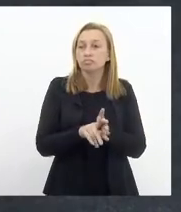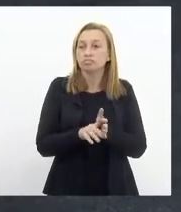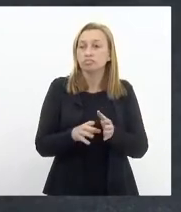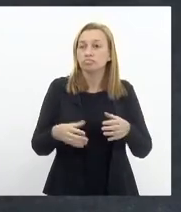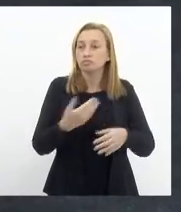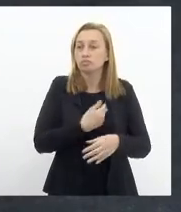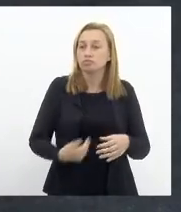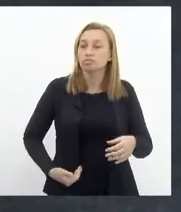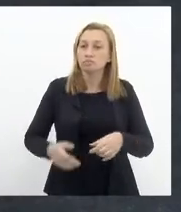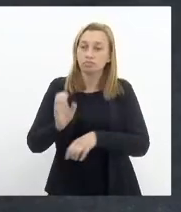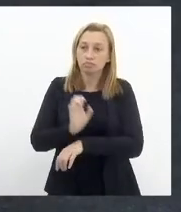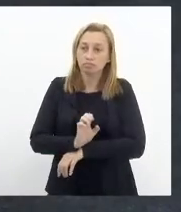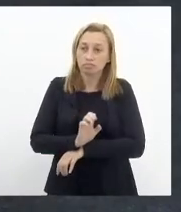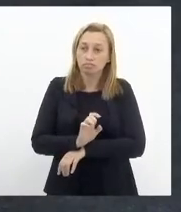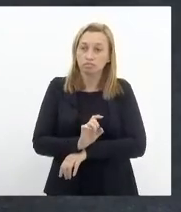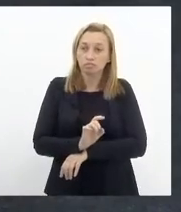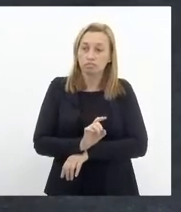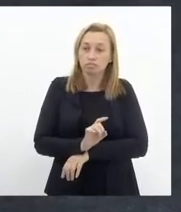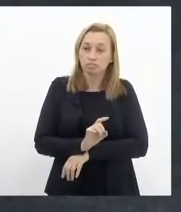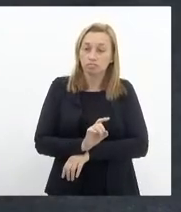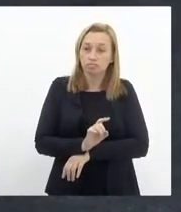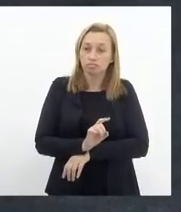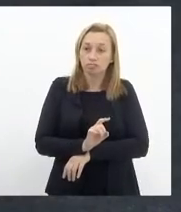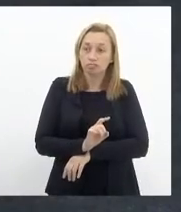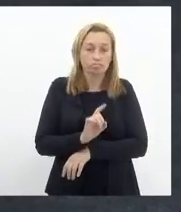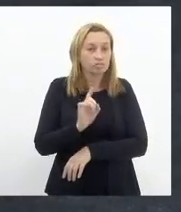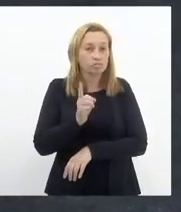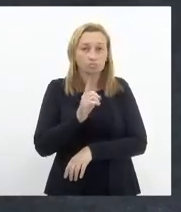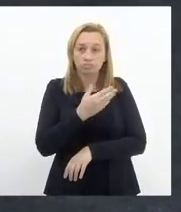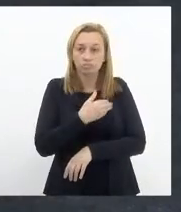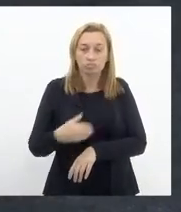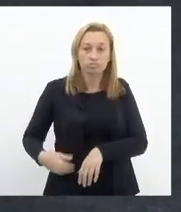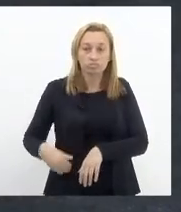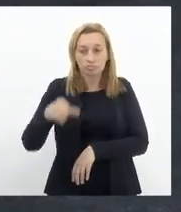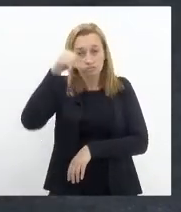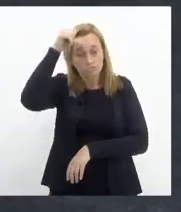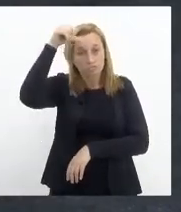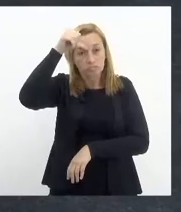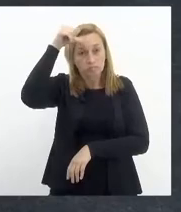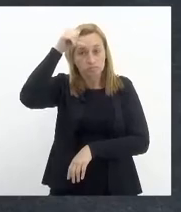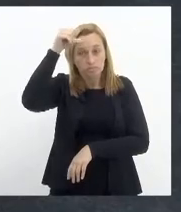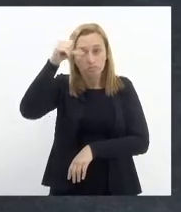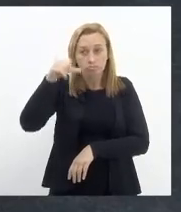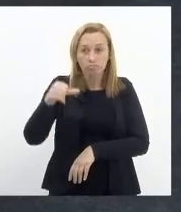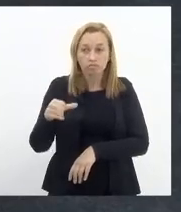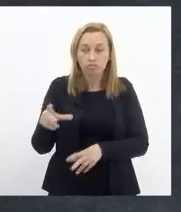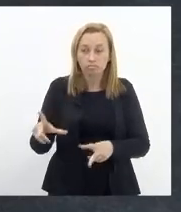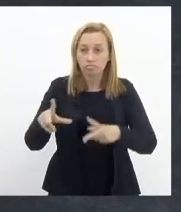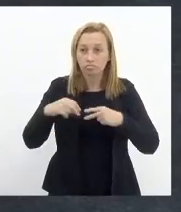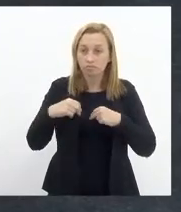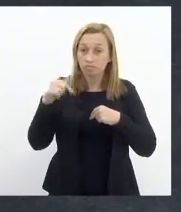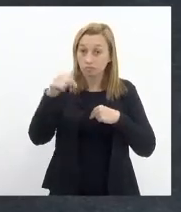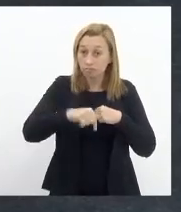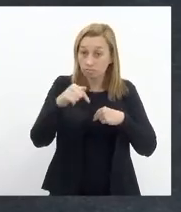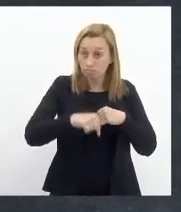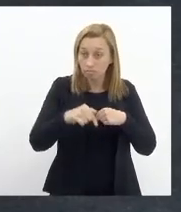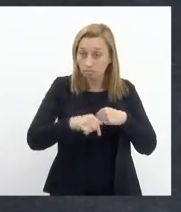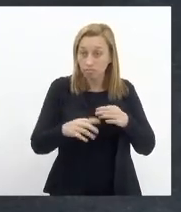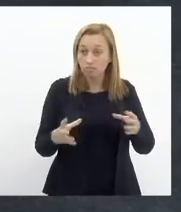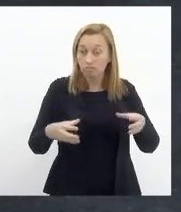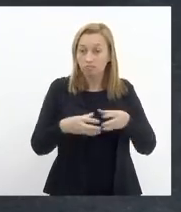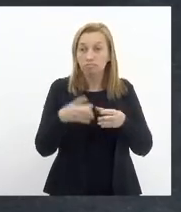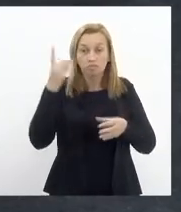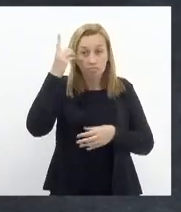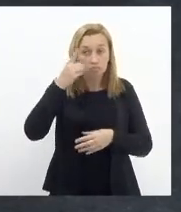esse mérito não é do governador Cláudio Castro esse mérito é desse parlamento e do presidente